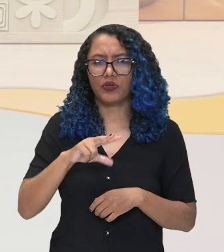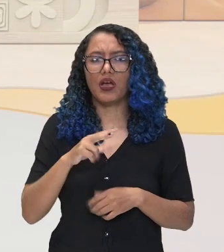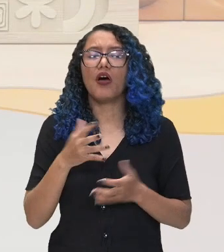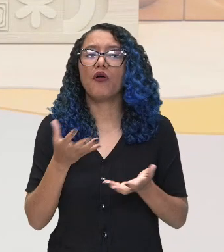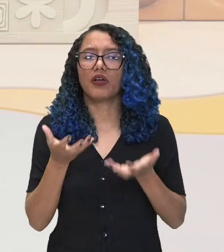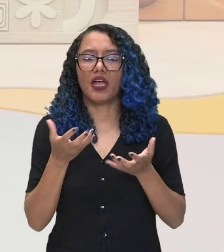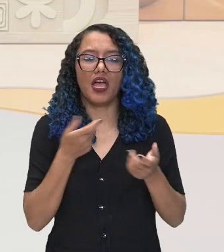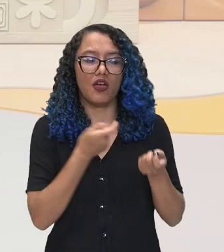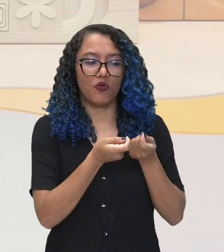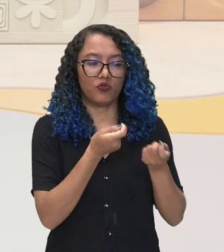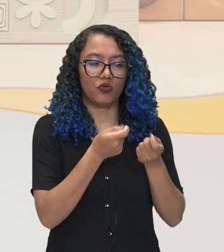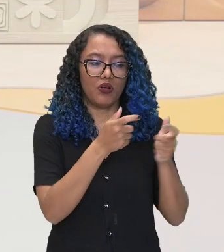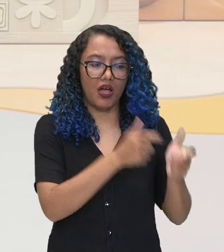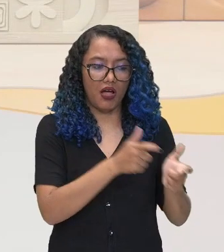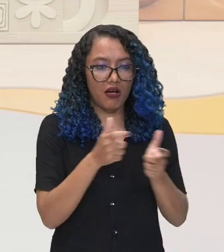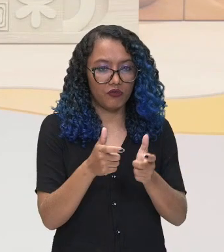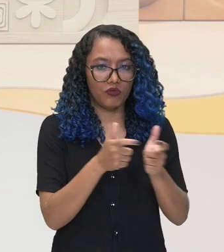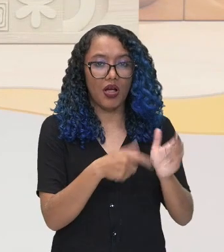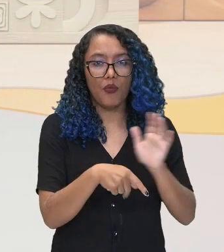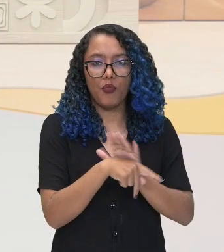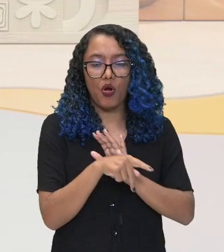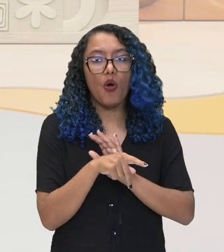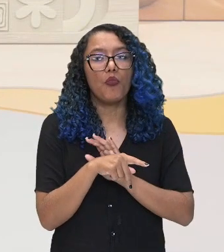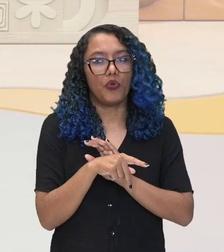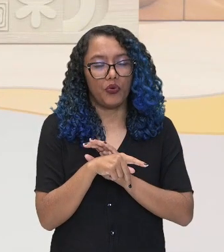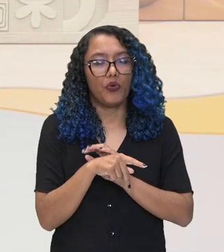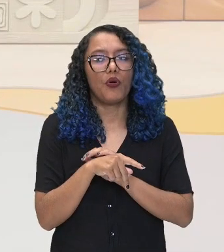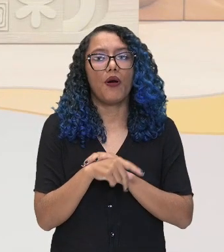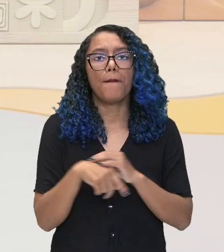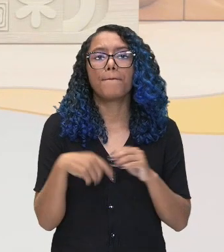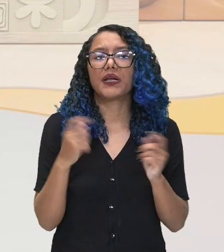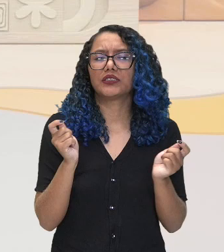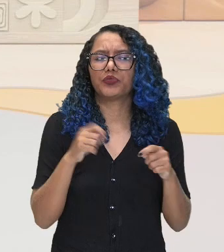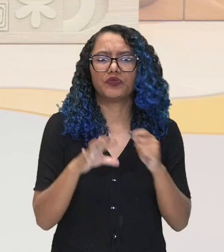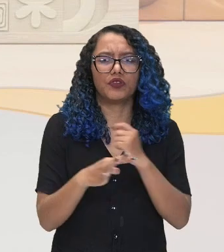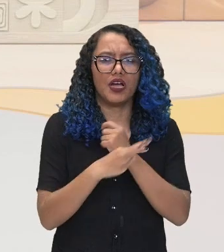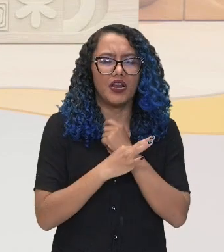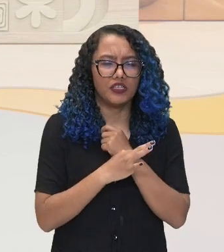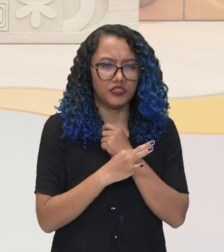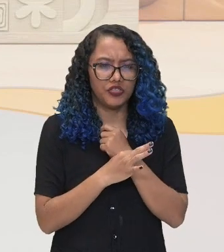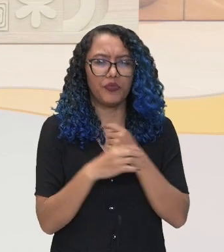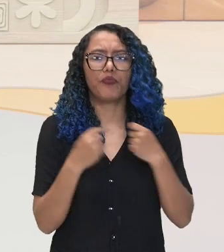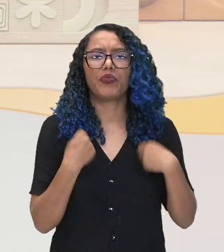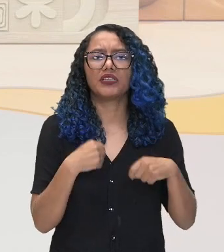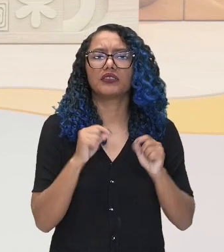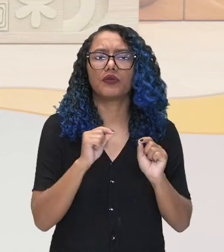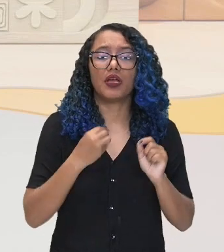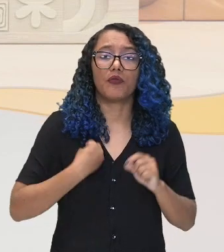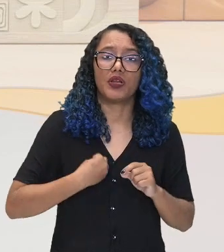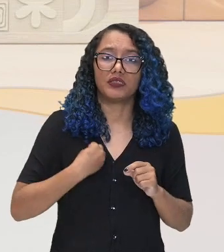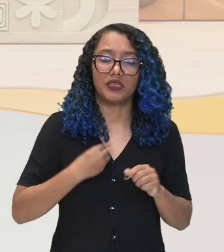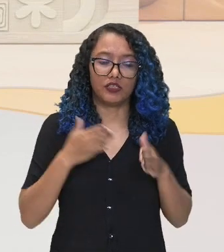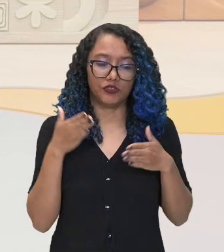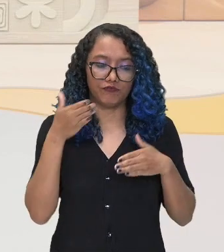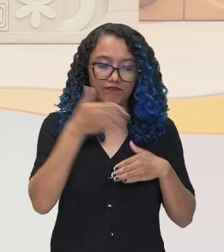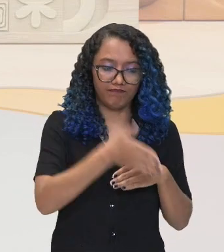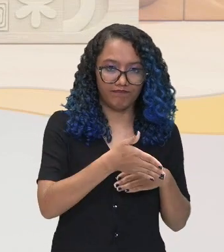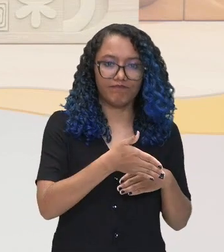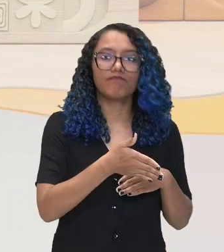do seu território. Até porque, para se garantir a posse, é preciso estar presente. É preciso se fazer